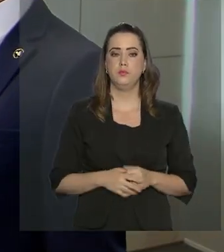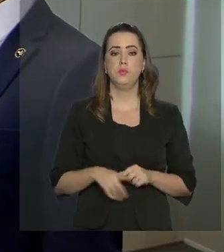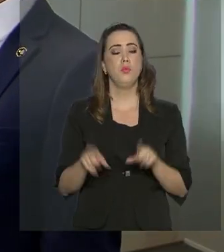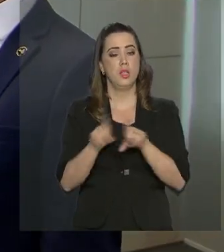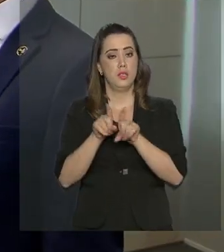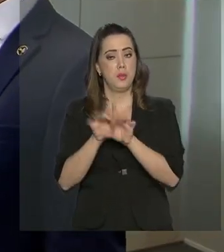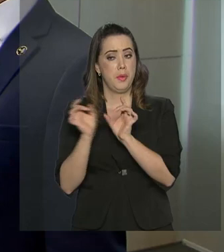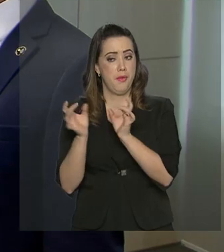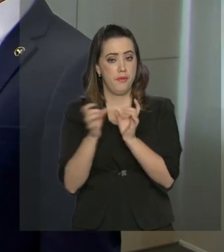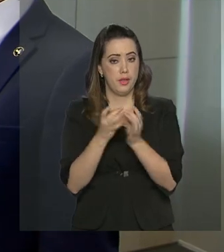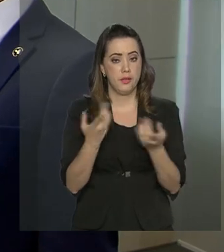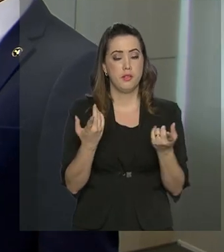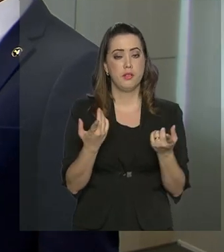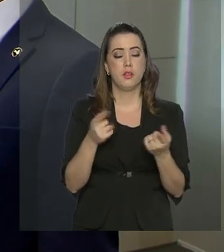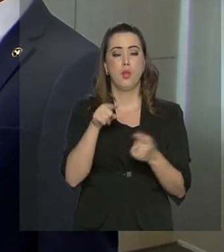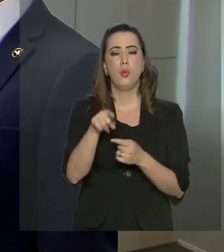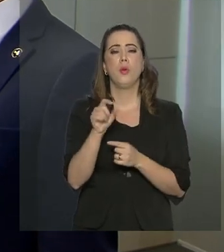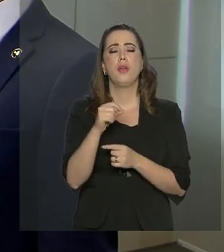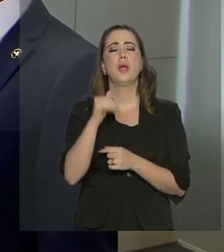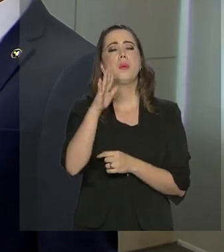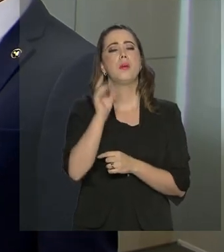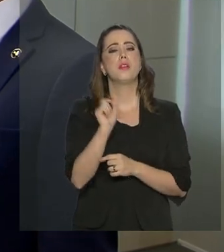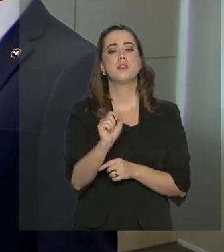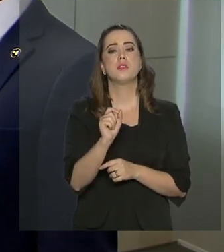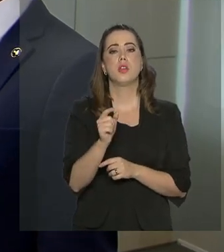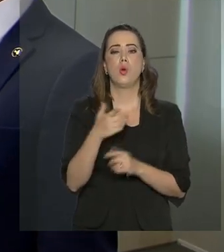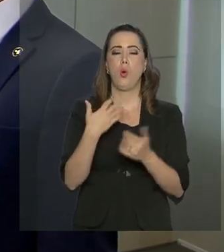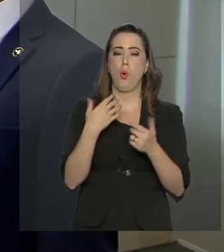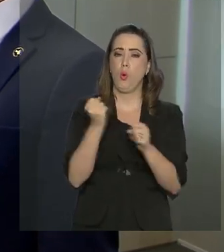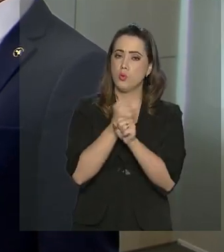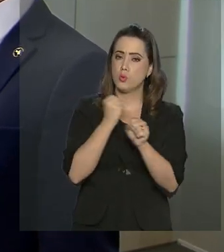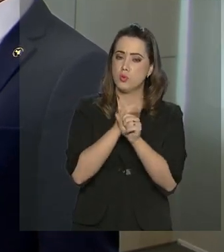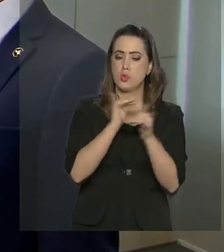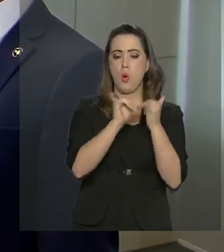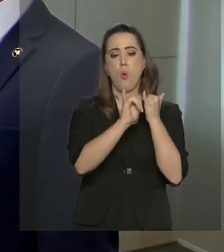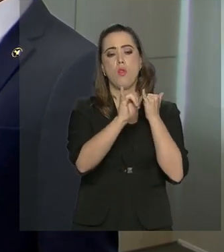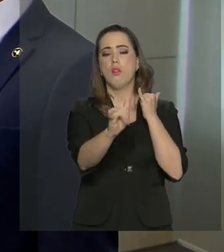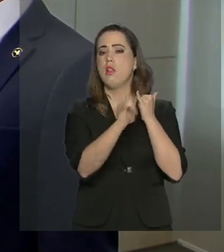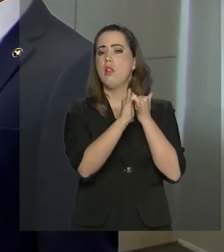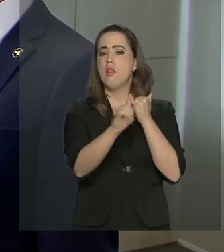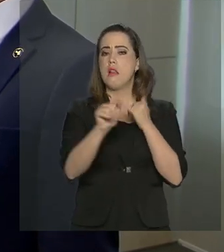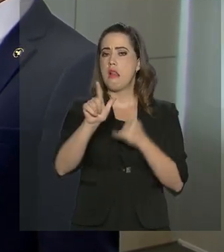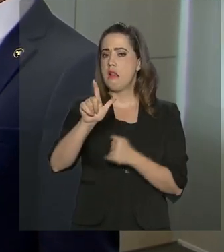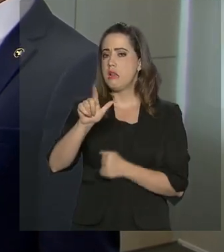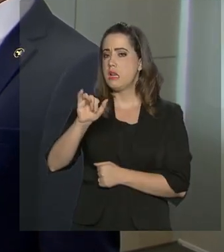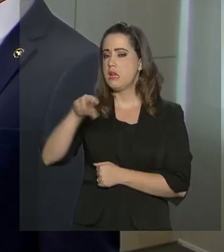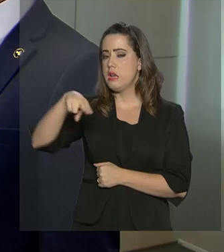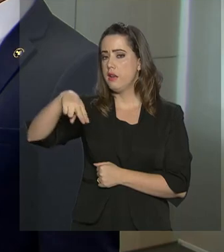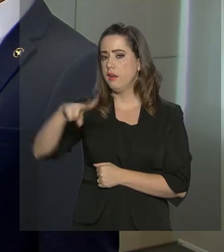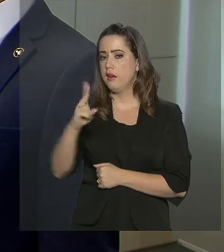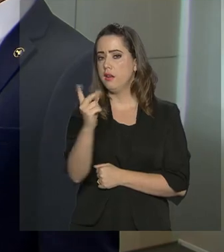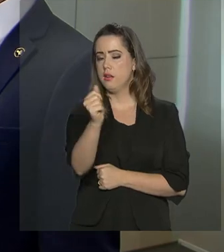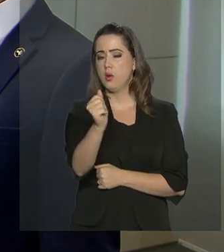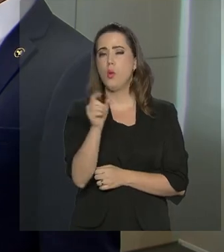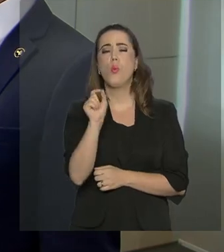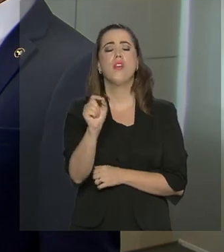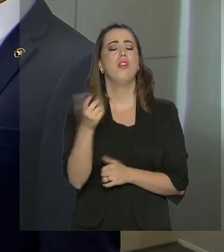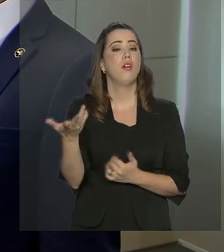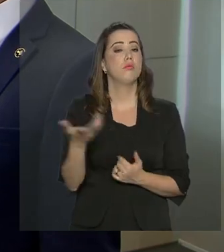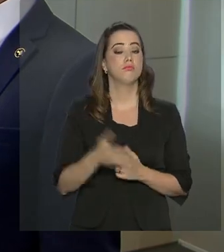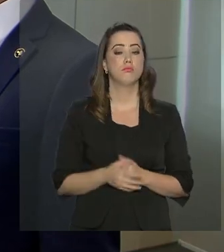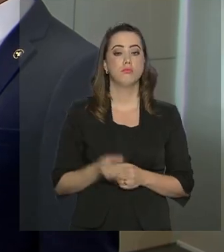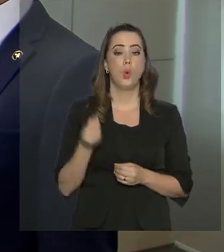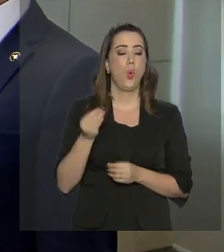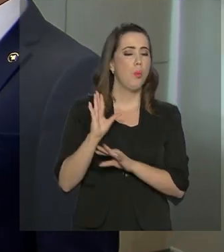leilão, o governo também está prevendo a construção de um linhão. O que é esse linhão e como ele vai ajudar no fornecimento de energia para o